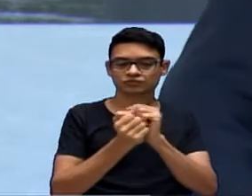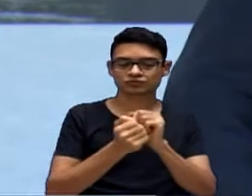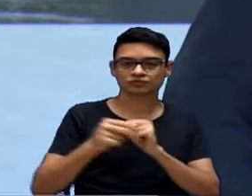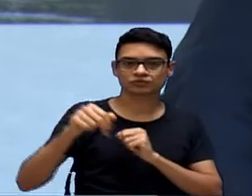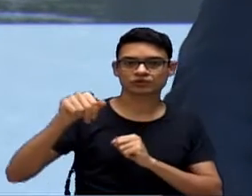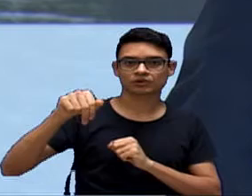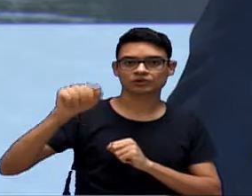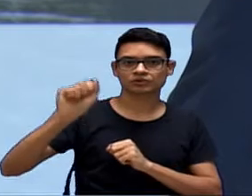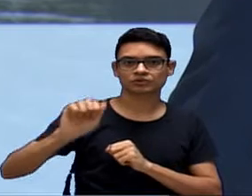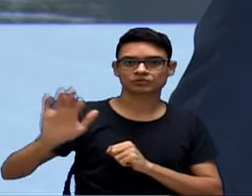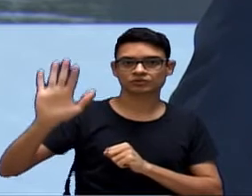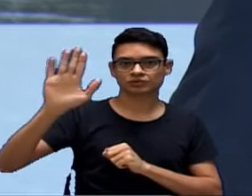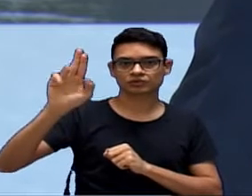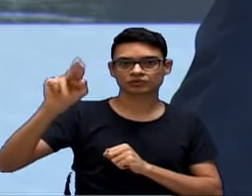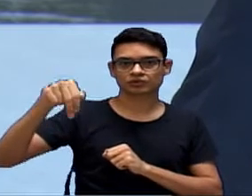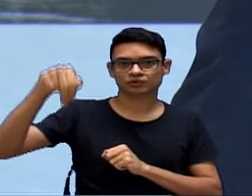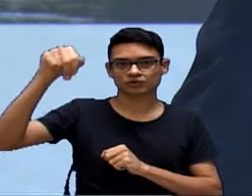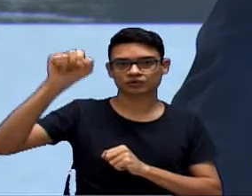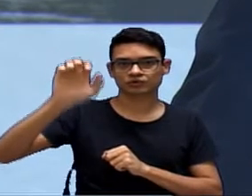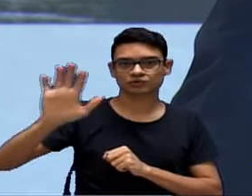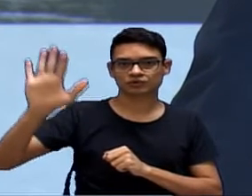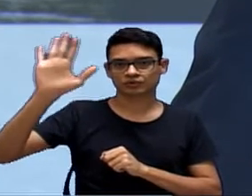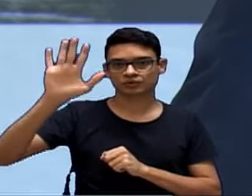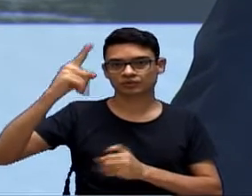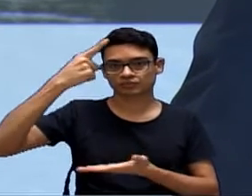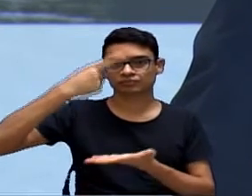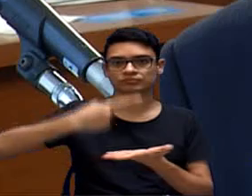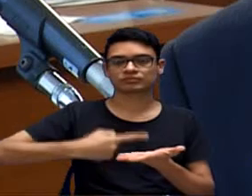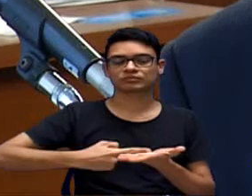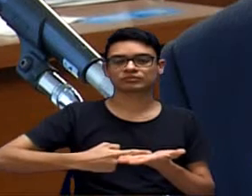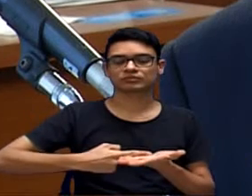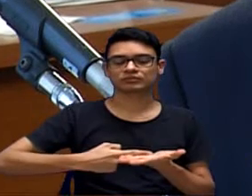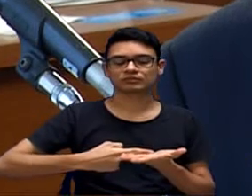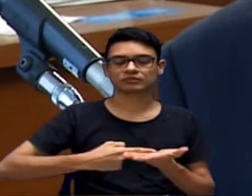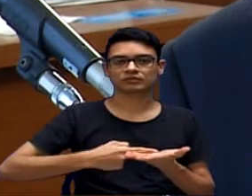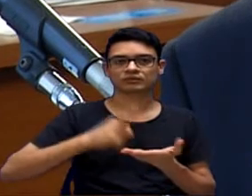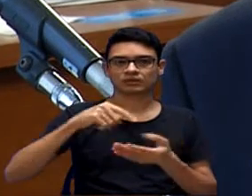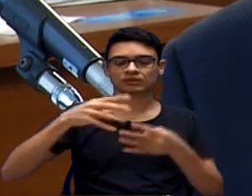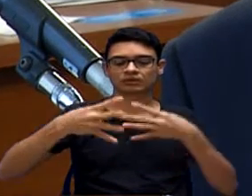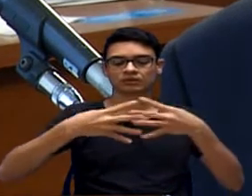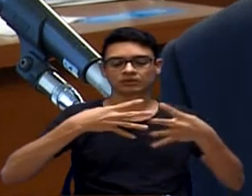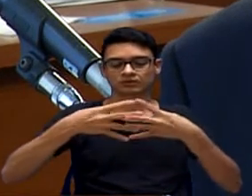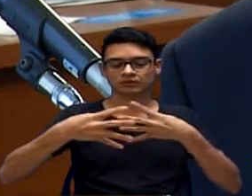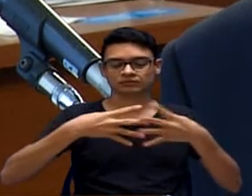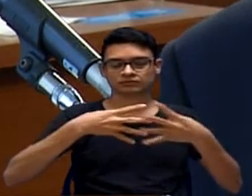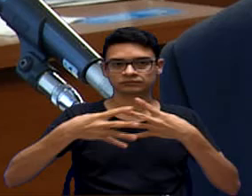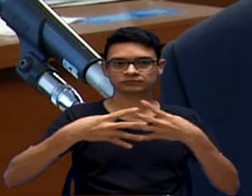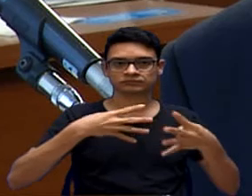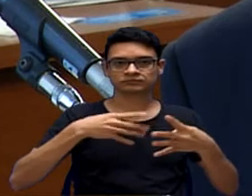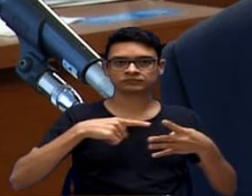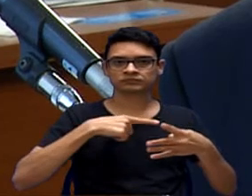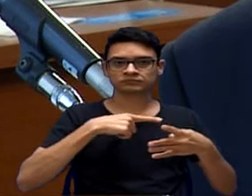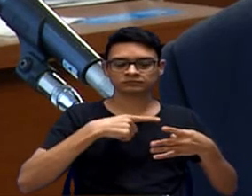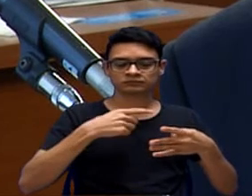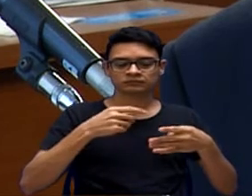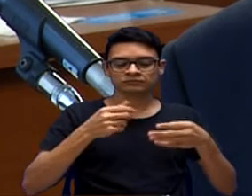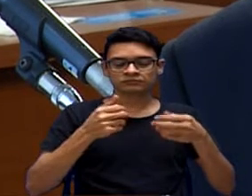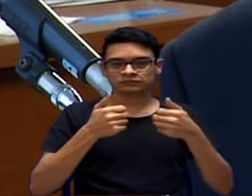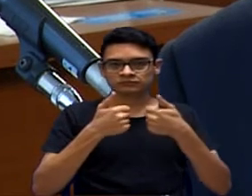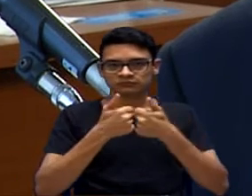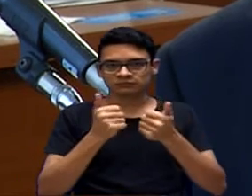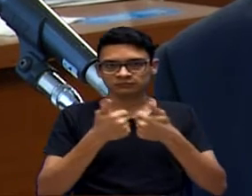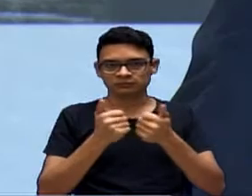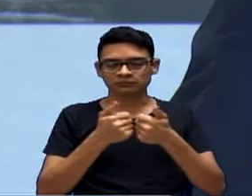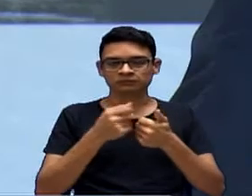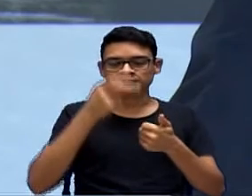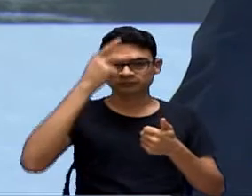a Urbis prometeu que lá do terminal do São Bento teria ônibus também, eu vejo bastante pessoas do